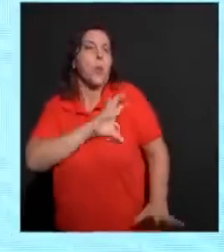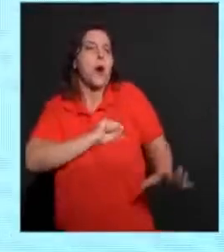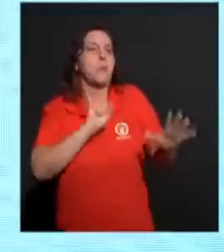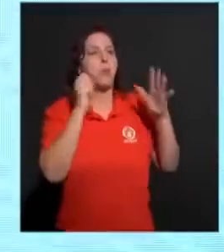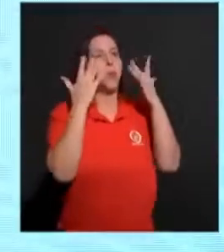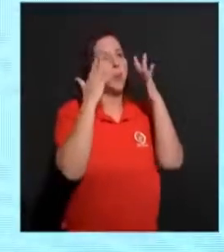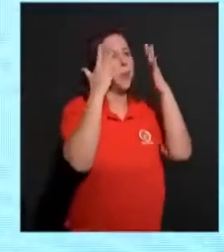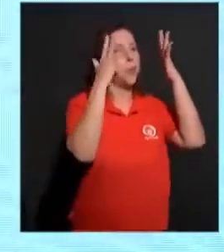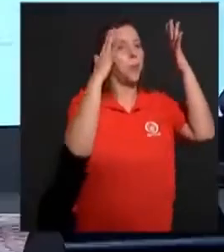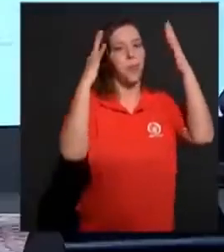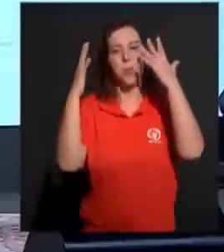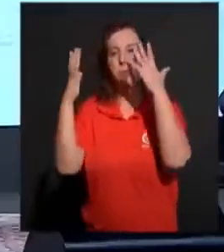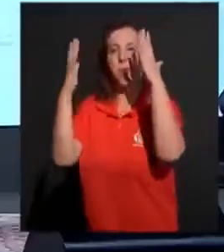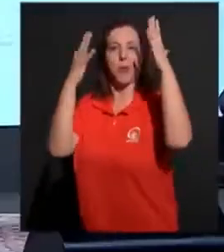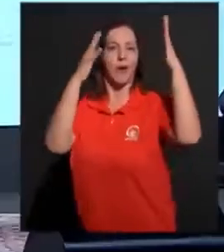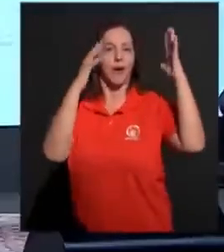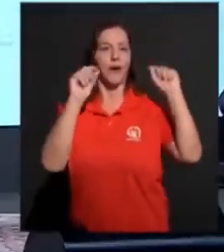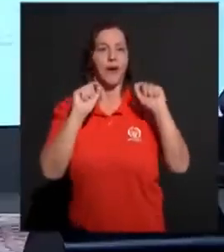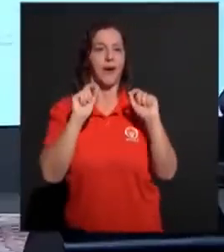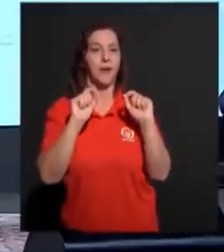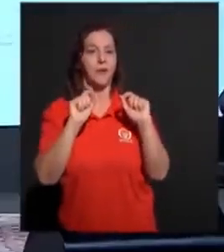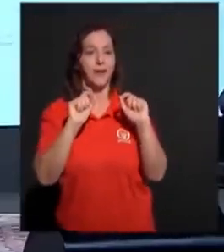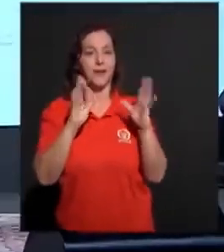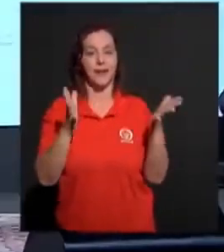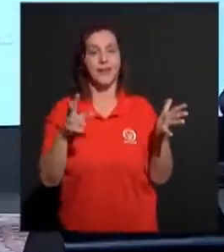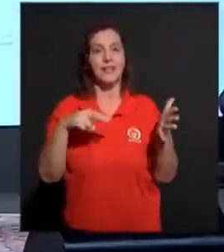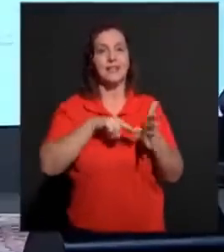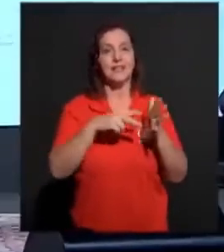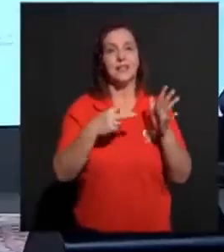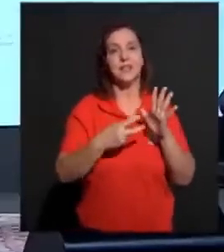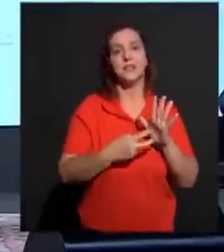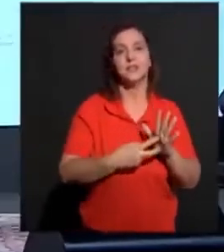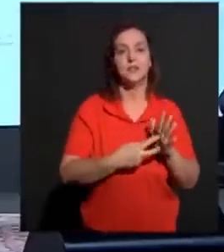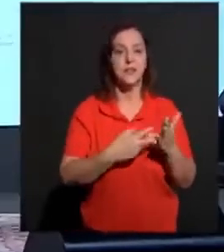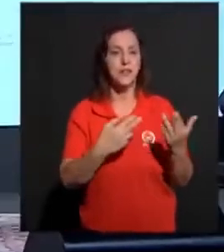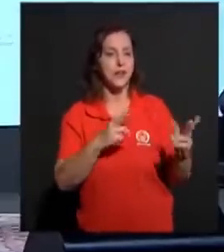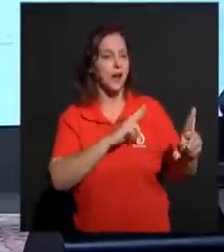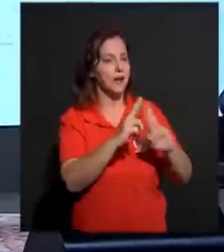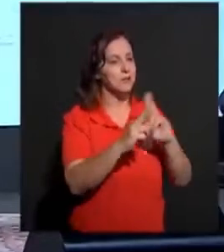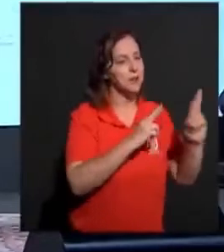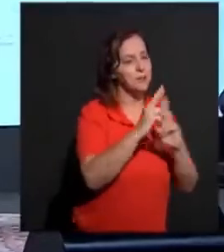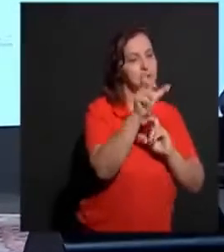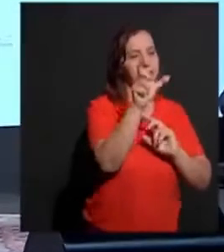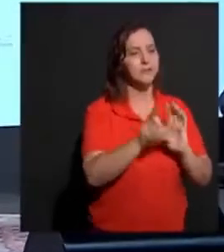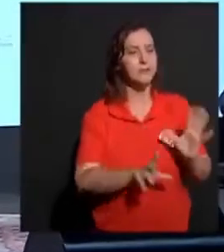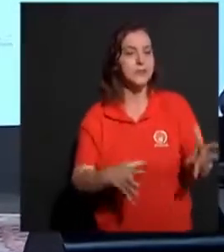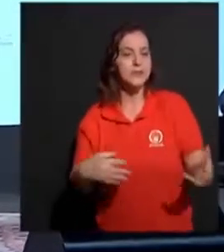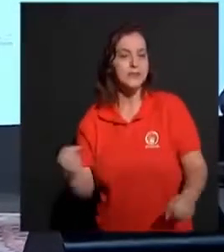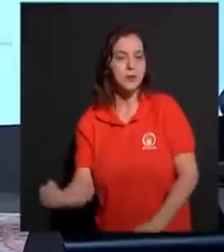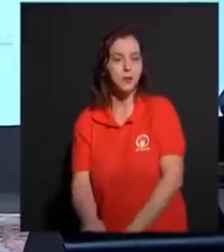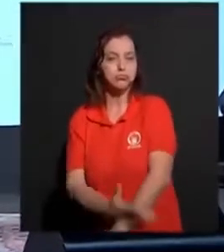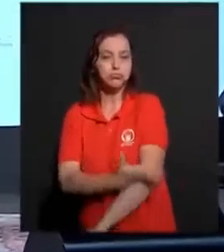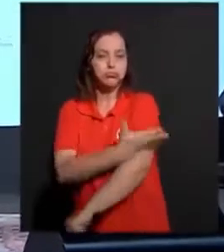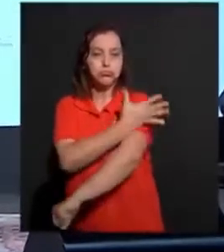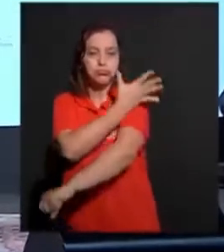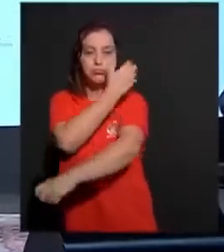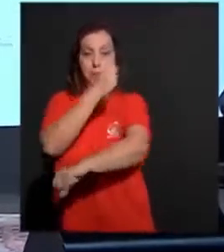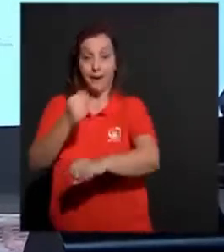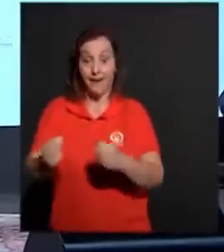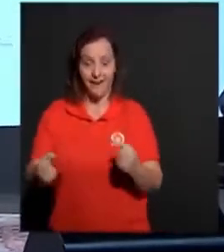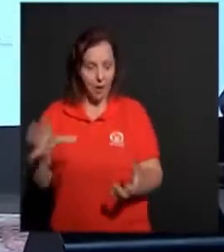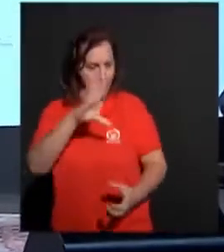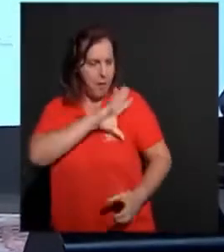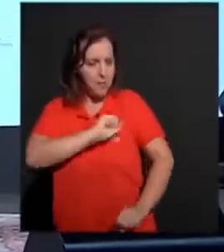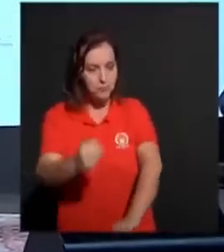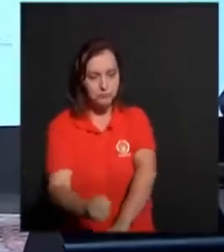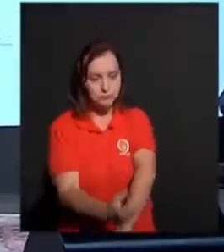ele vai estar ligado a um movimento intelectual que aconteceu, então se aflorou tanto, é um movimento artístico,